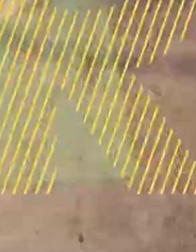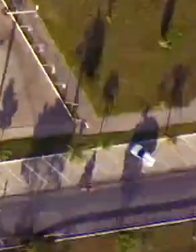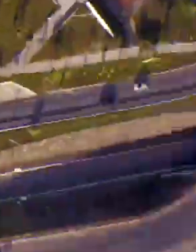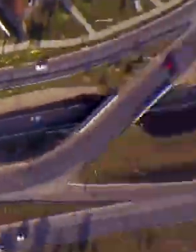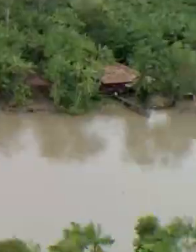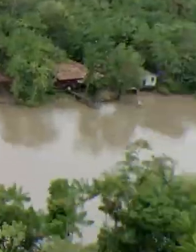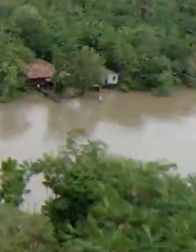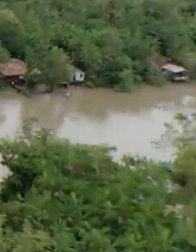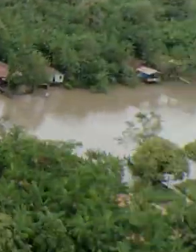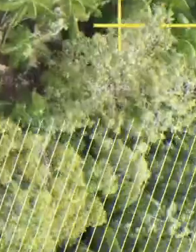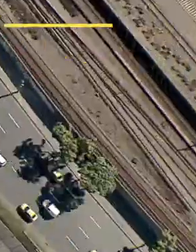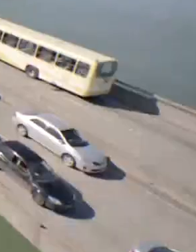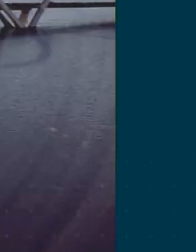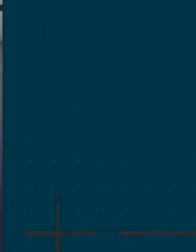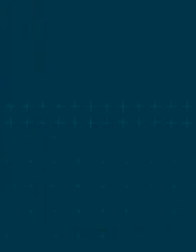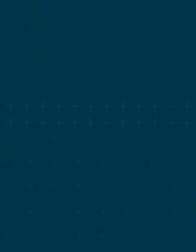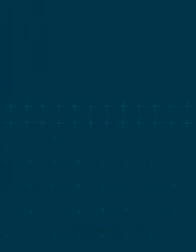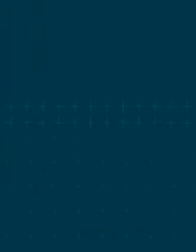Até a